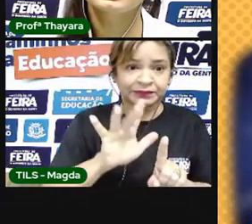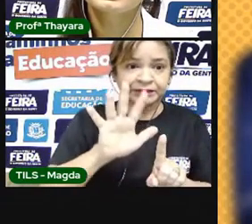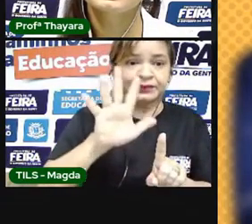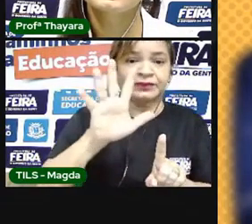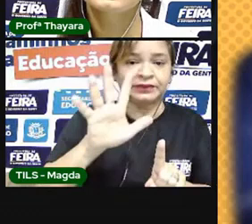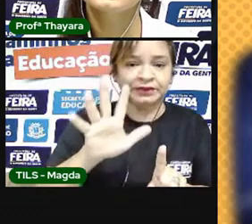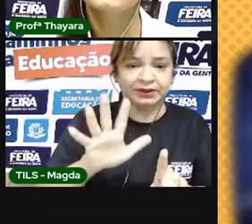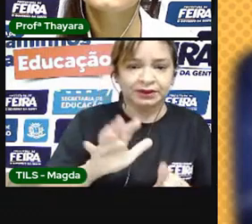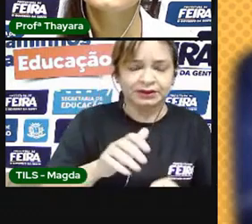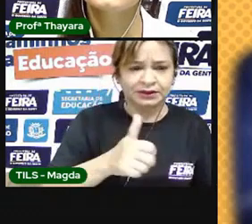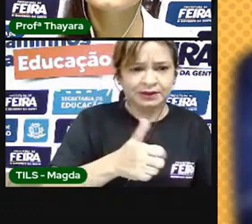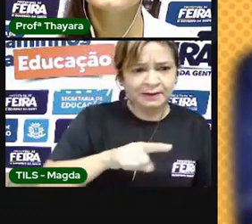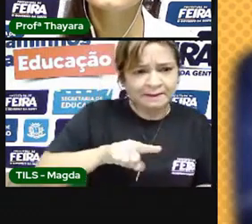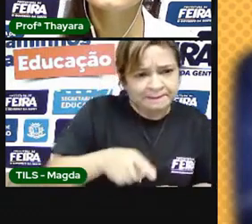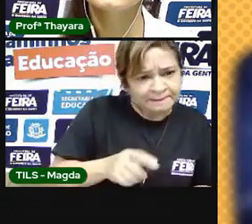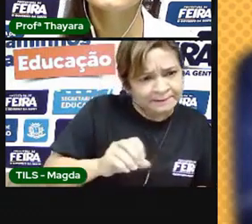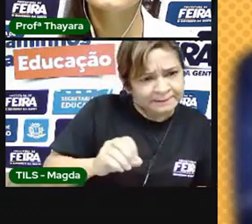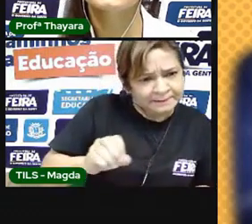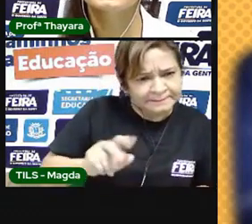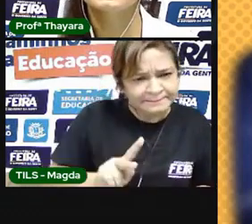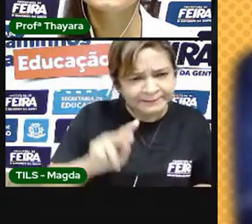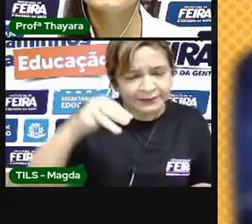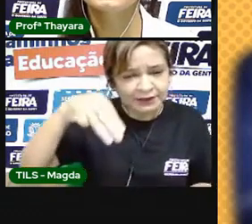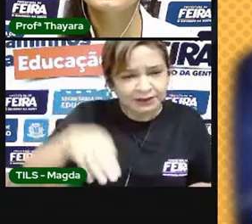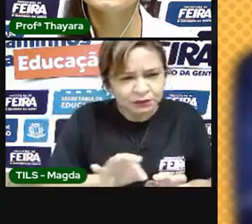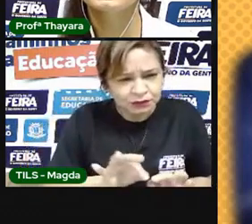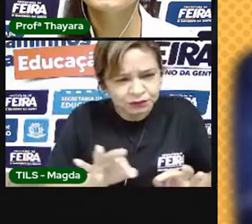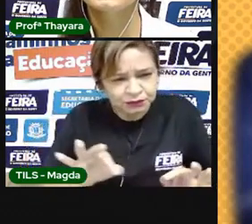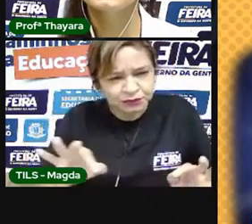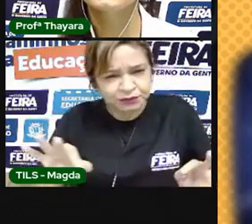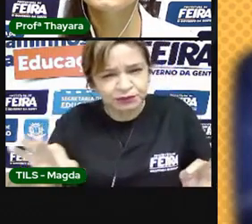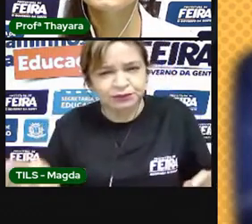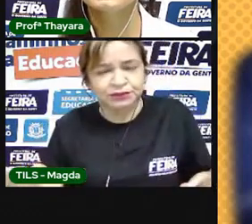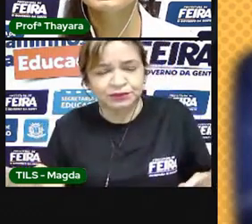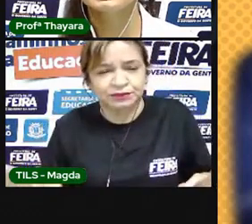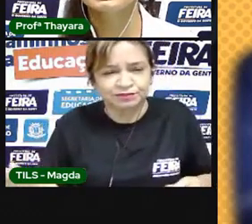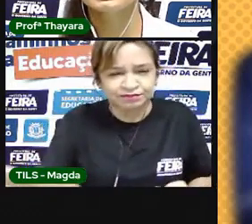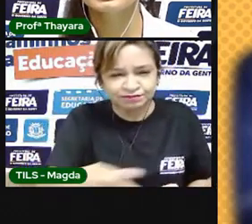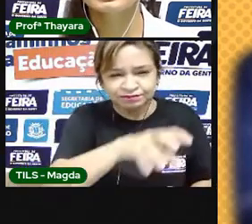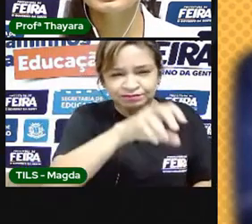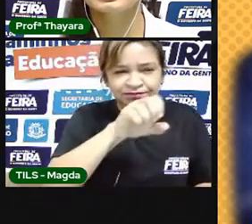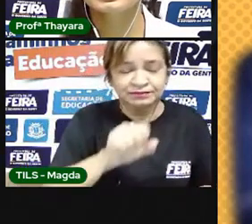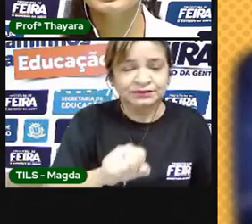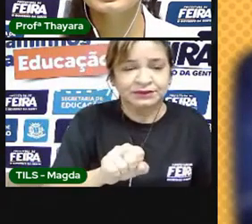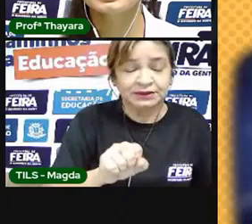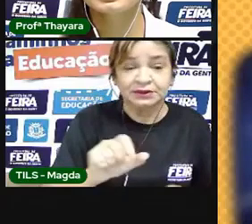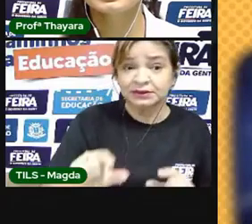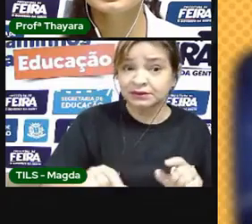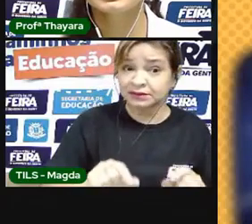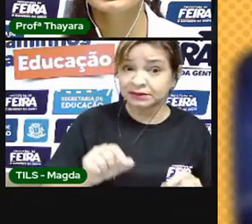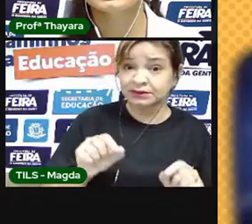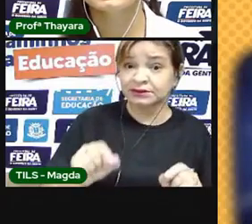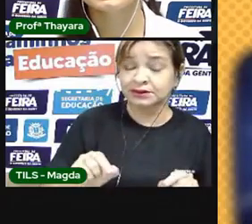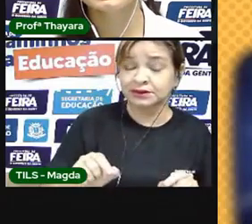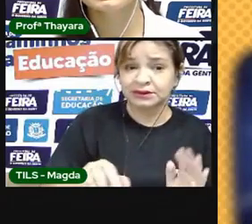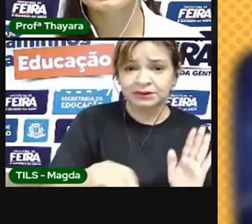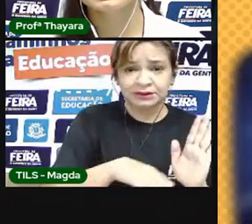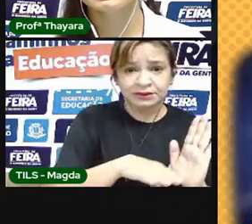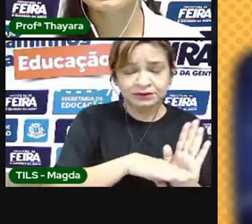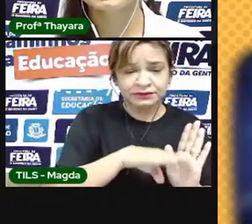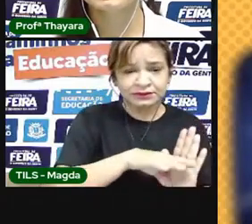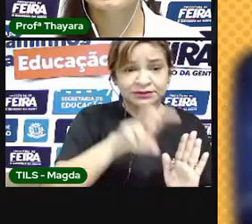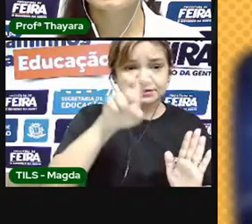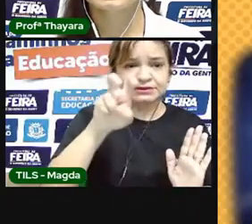mil quilômetros de extensão, chamada atmosfera. A atmosfera é dividida em cinco